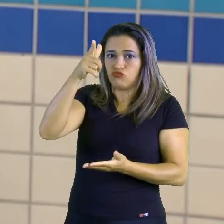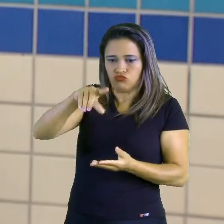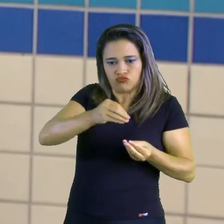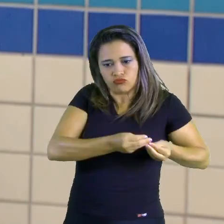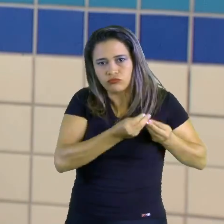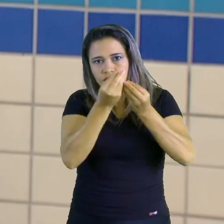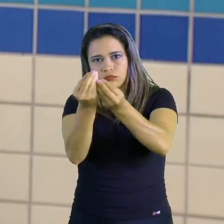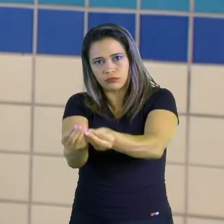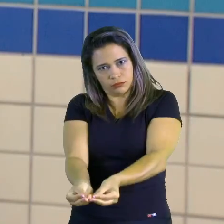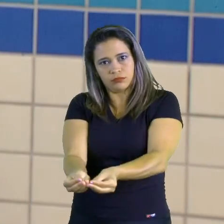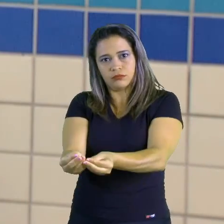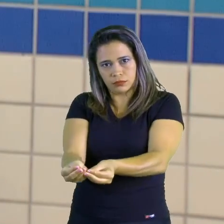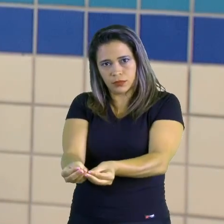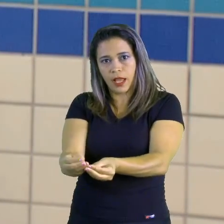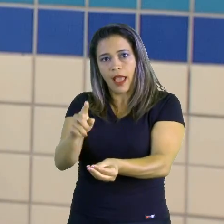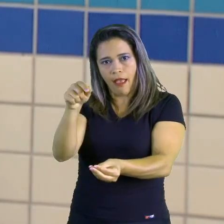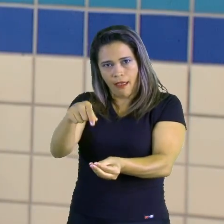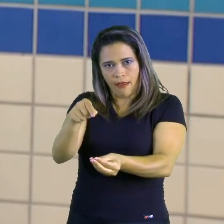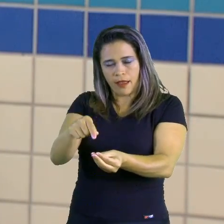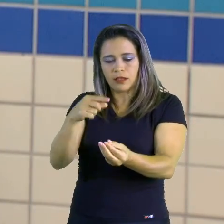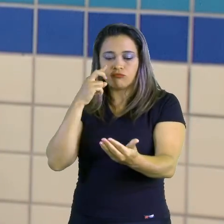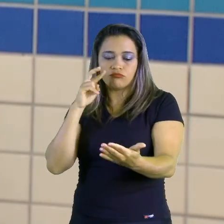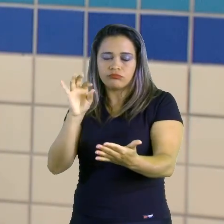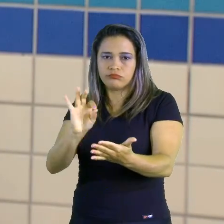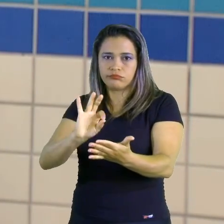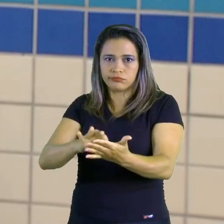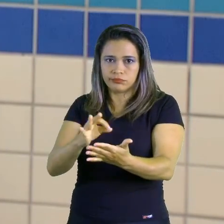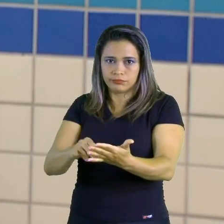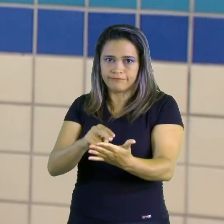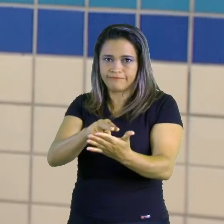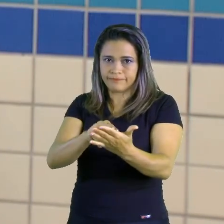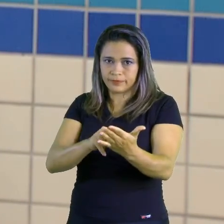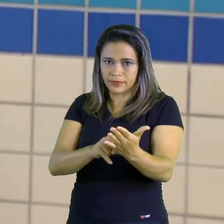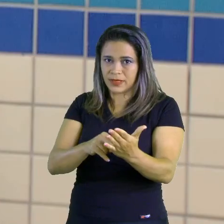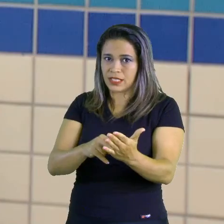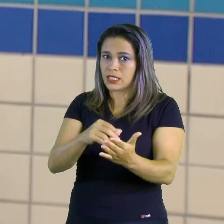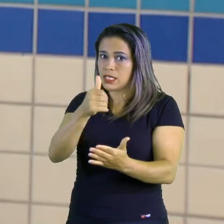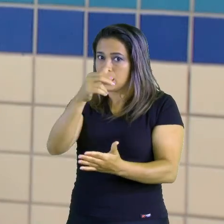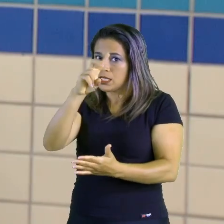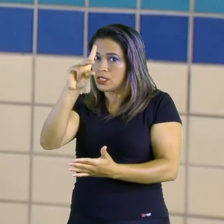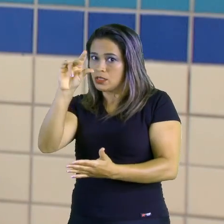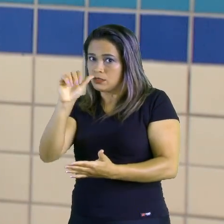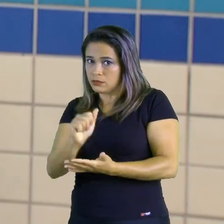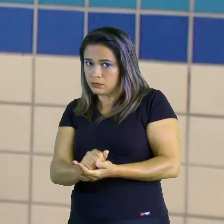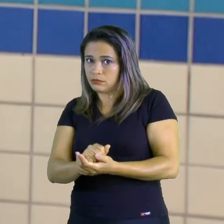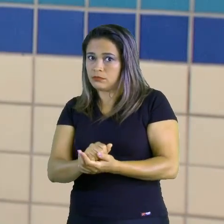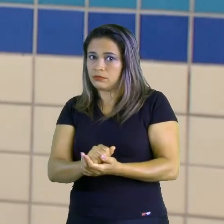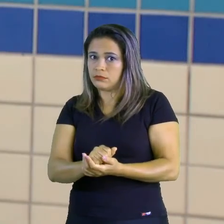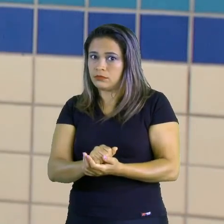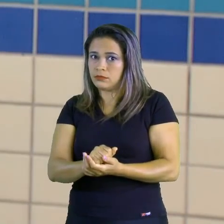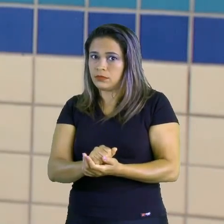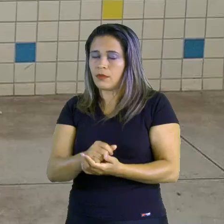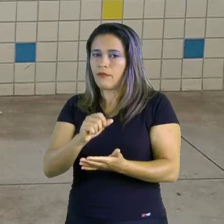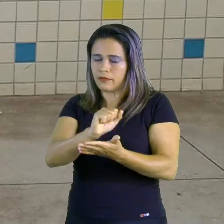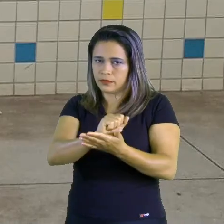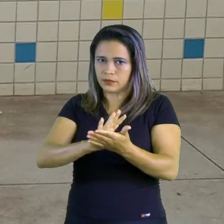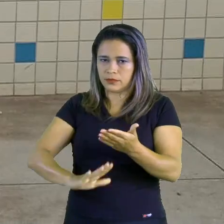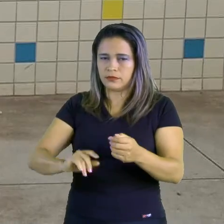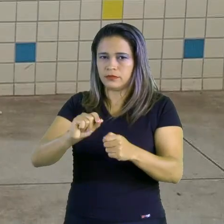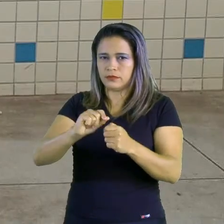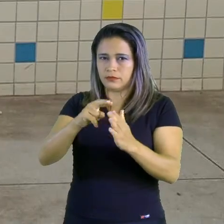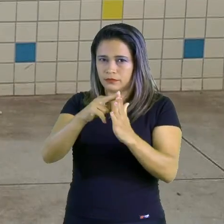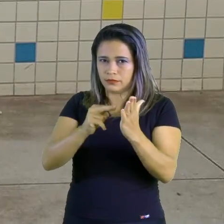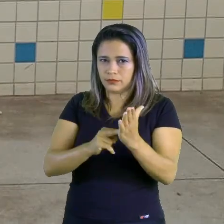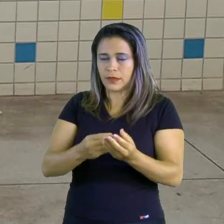-las, pois ela será feita avaliação quinzenalmente através dessas atividades. Lembrem-se também